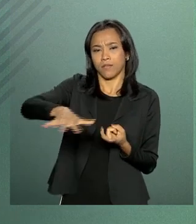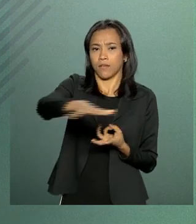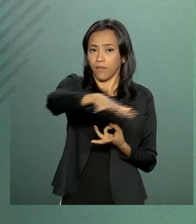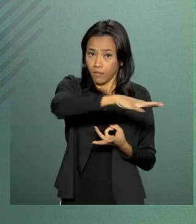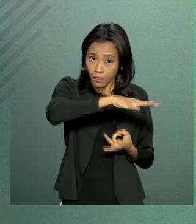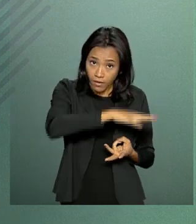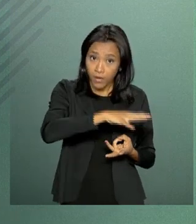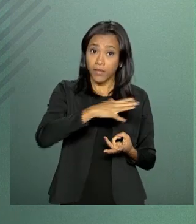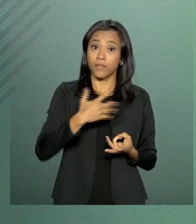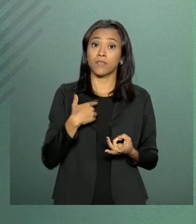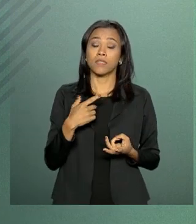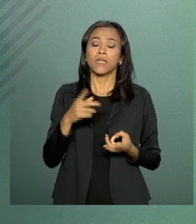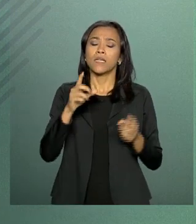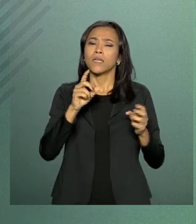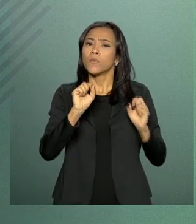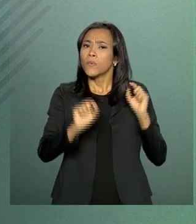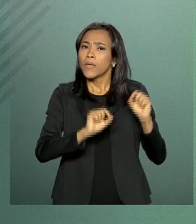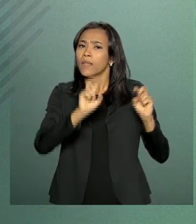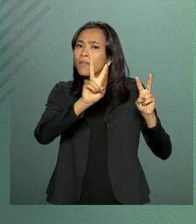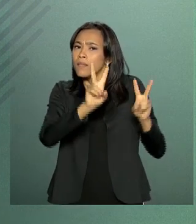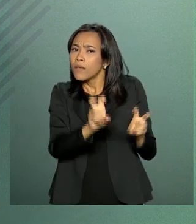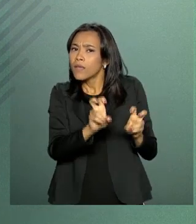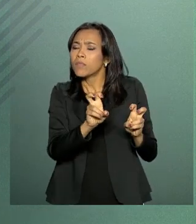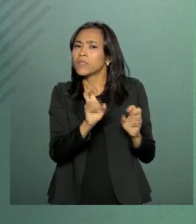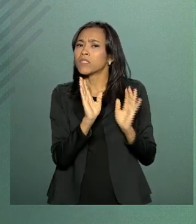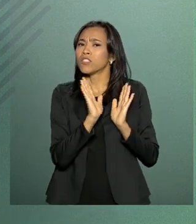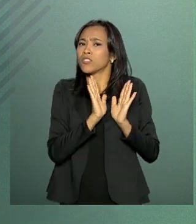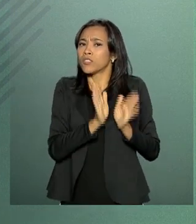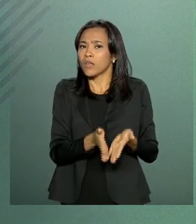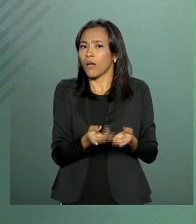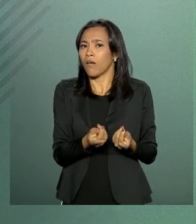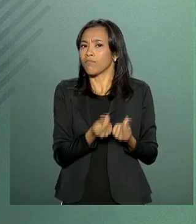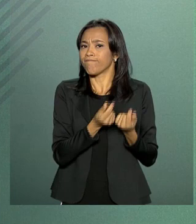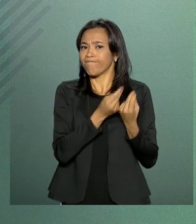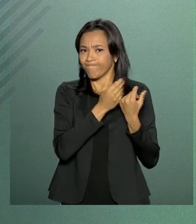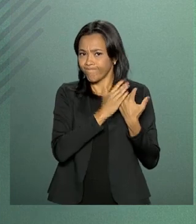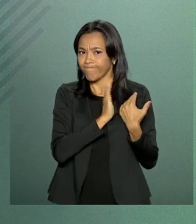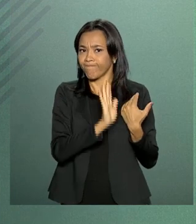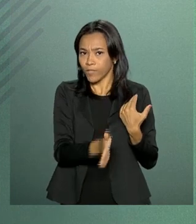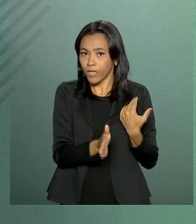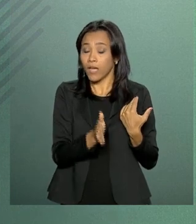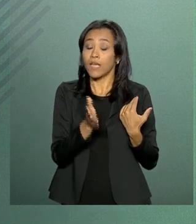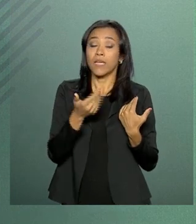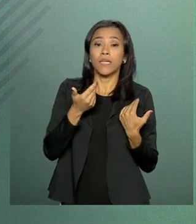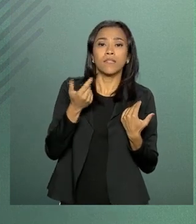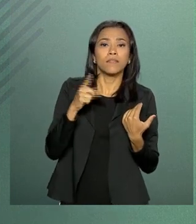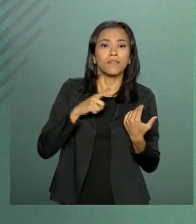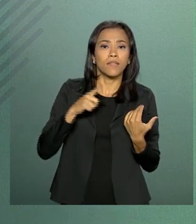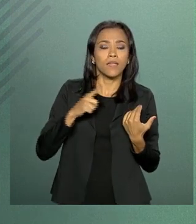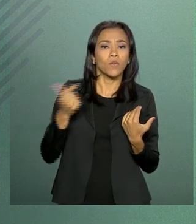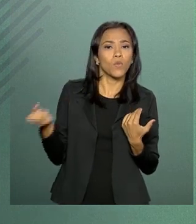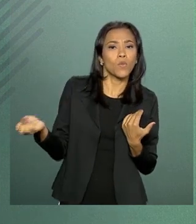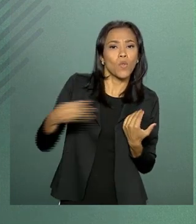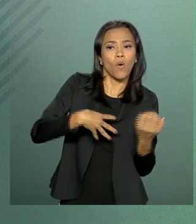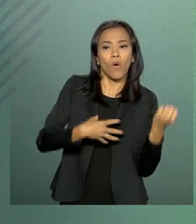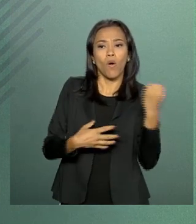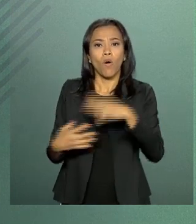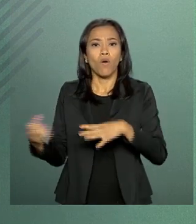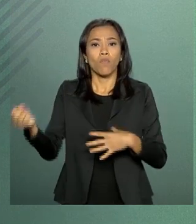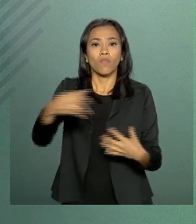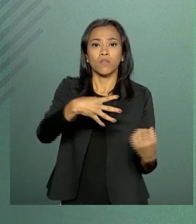destravando temas que já estavam na pauta e abrindo novas frentes, novas